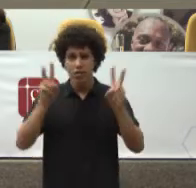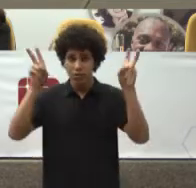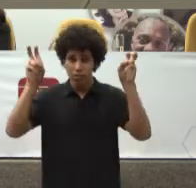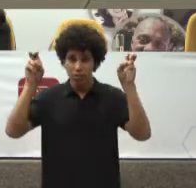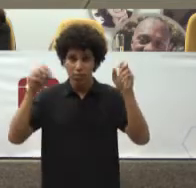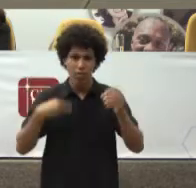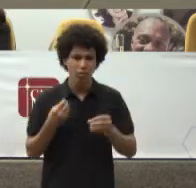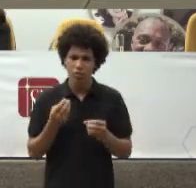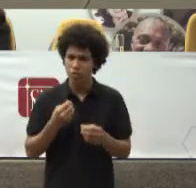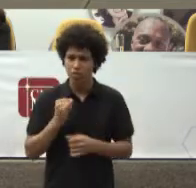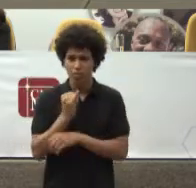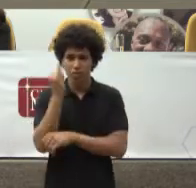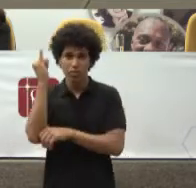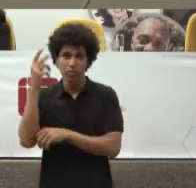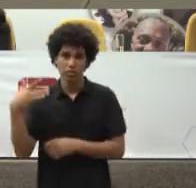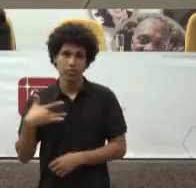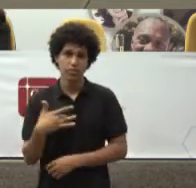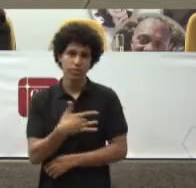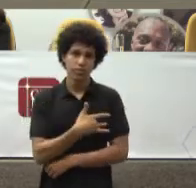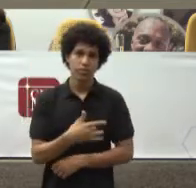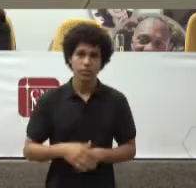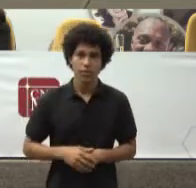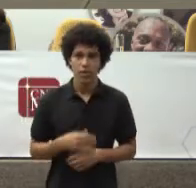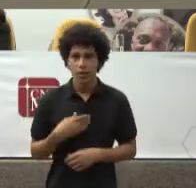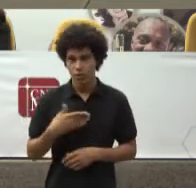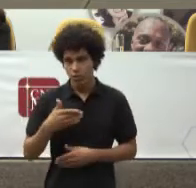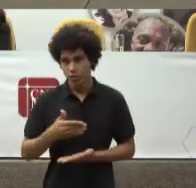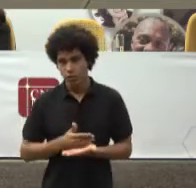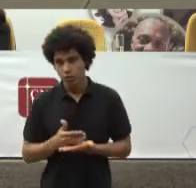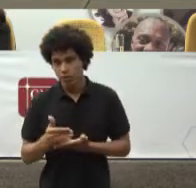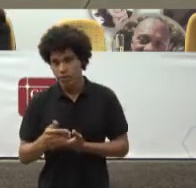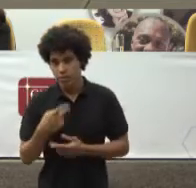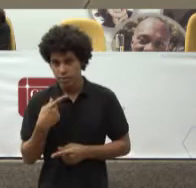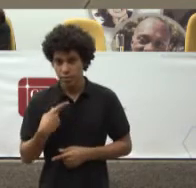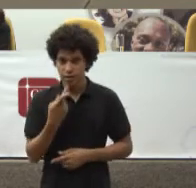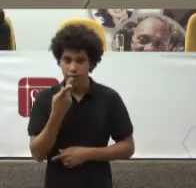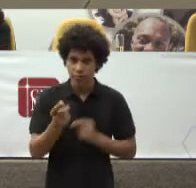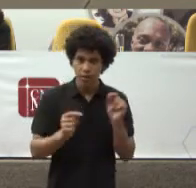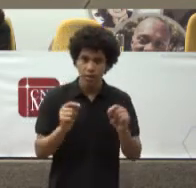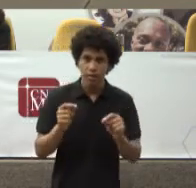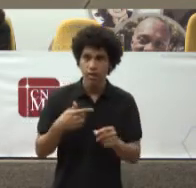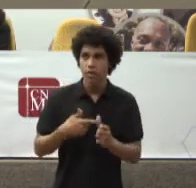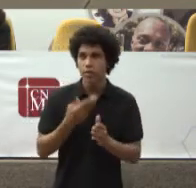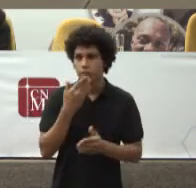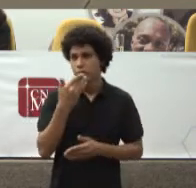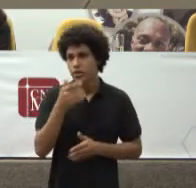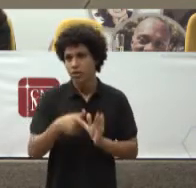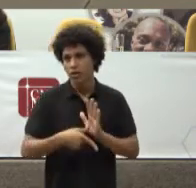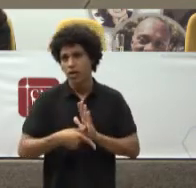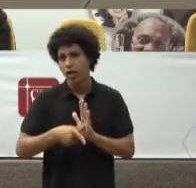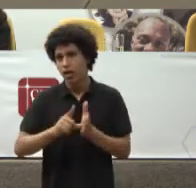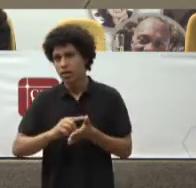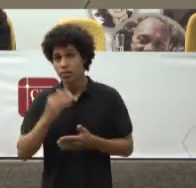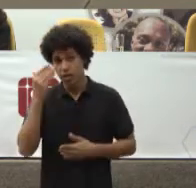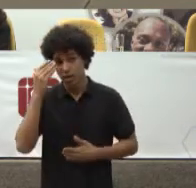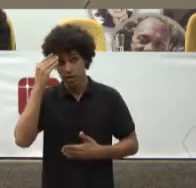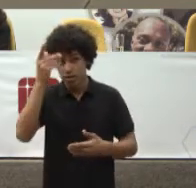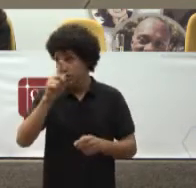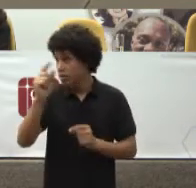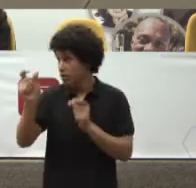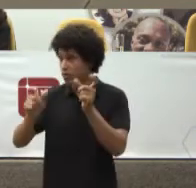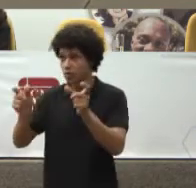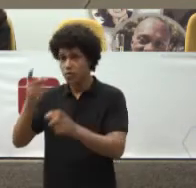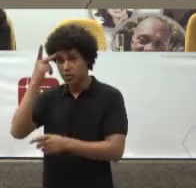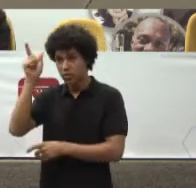saúde Vou começar A minha fala Mas pedindo antes A autorização Para saudar Algumas figuras Do Poder Judiciário Algumas